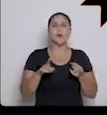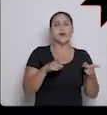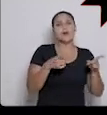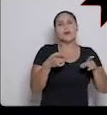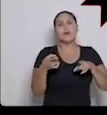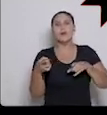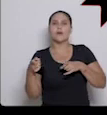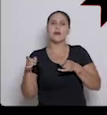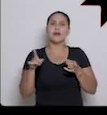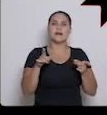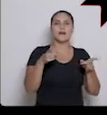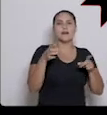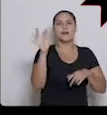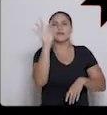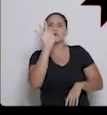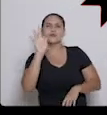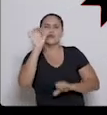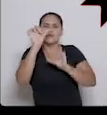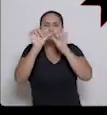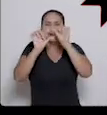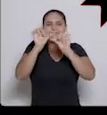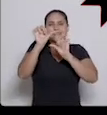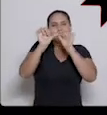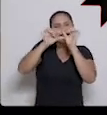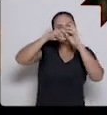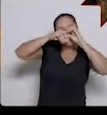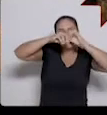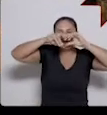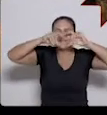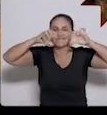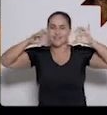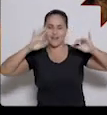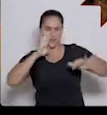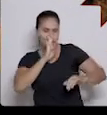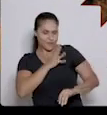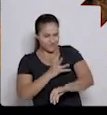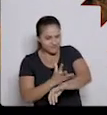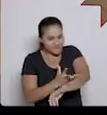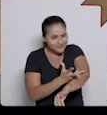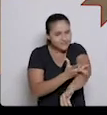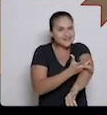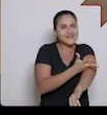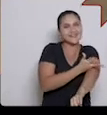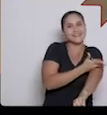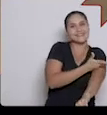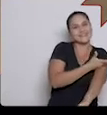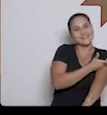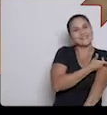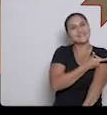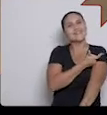fruto vira semente Coração quando